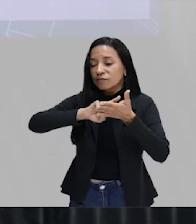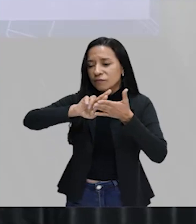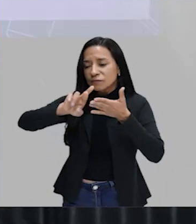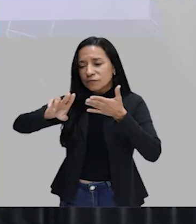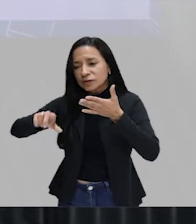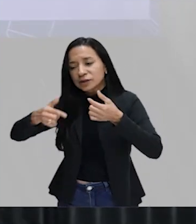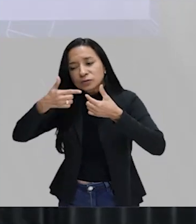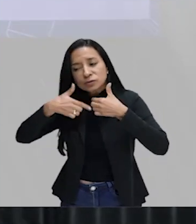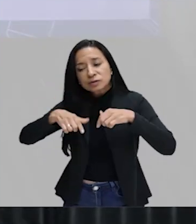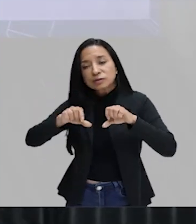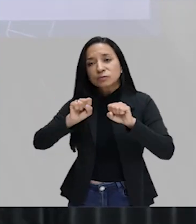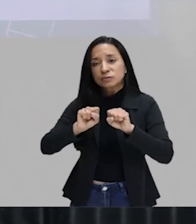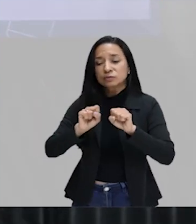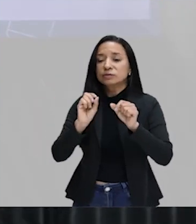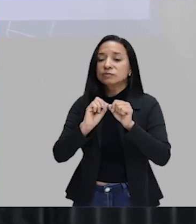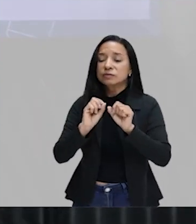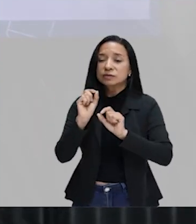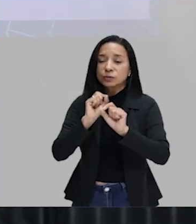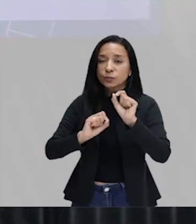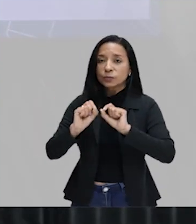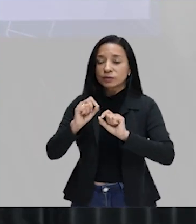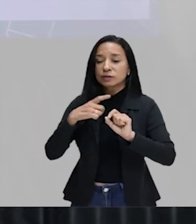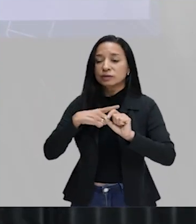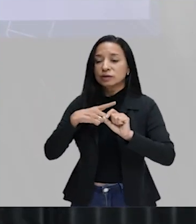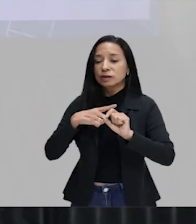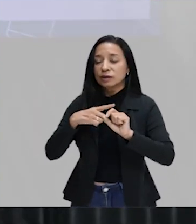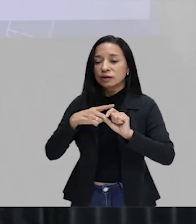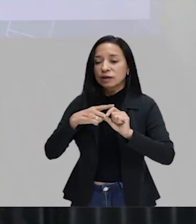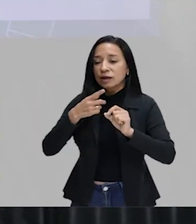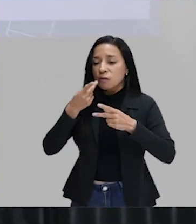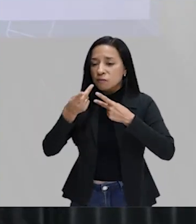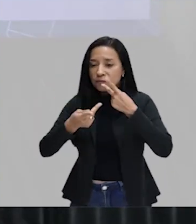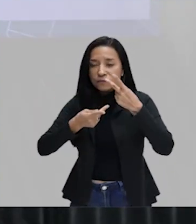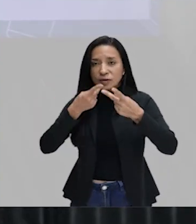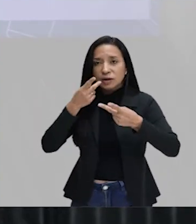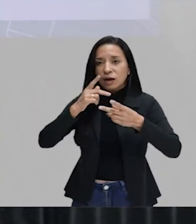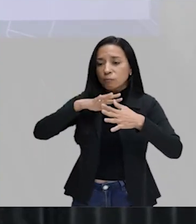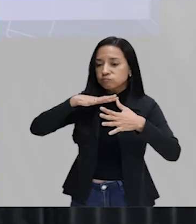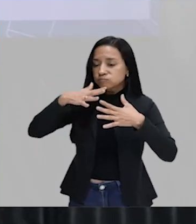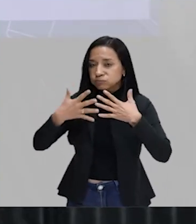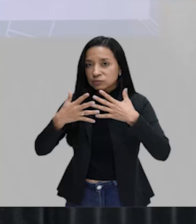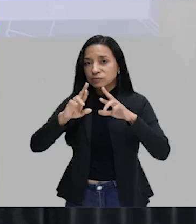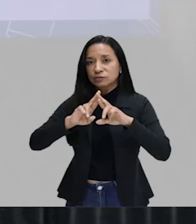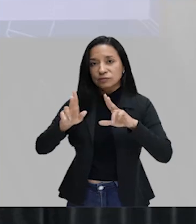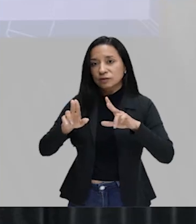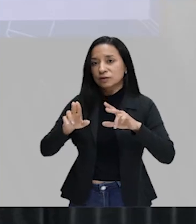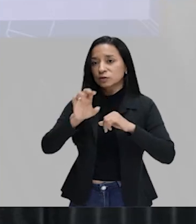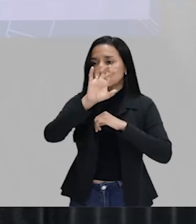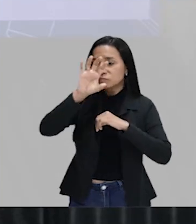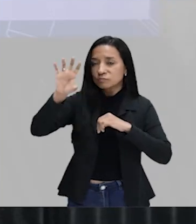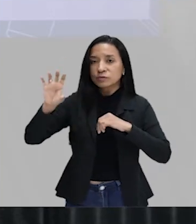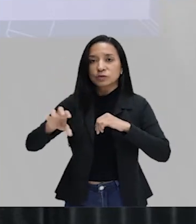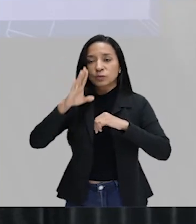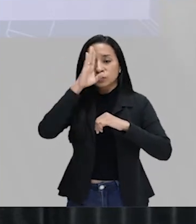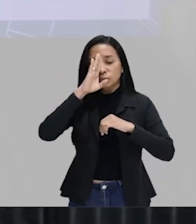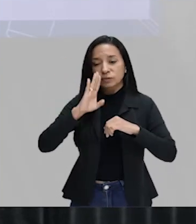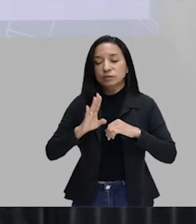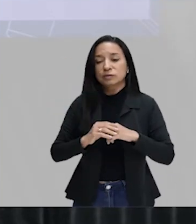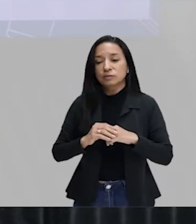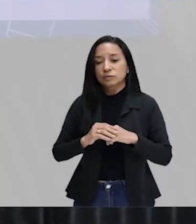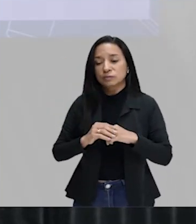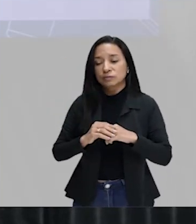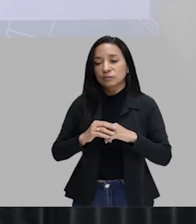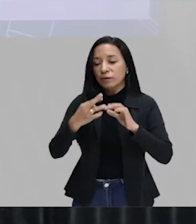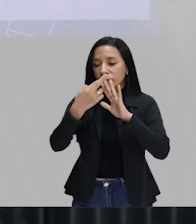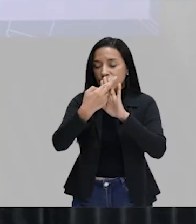linguísticas, que fazem com que a gente tenha um modo de falar diferente em cada região do Brasil. Então, a norma padrão, o nome está dizendo,